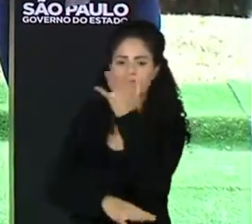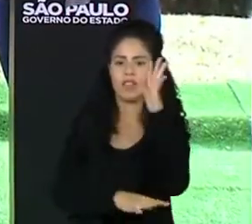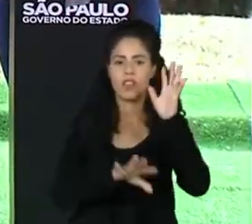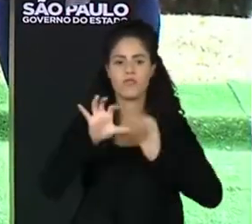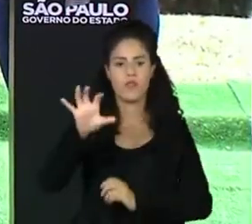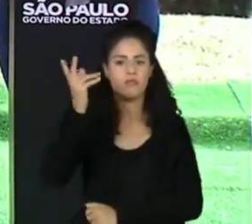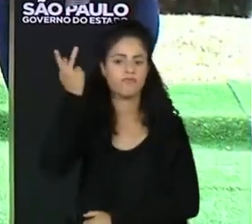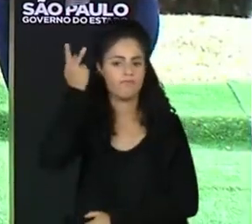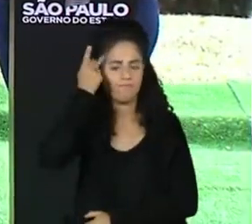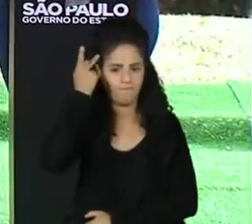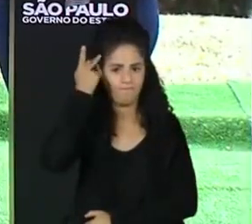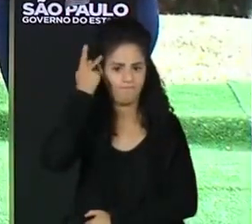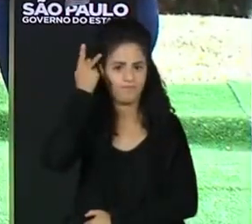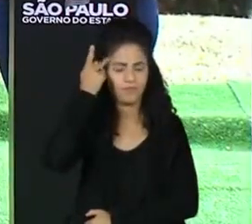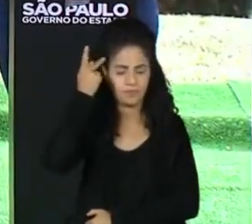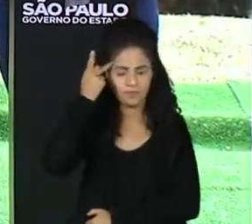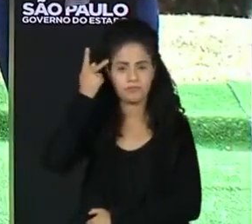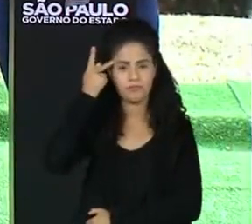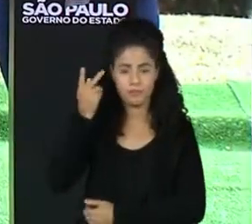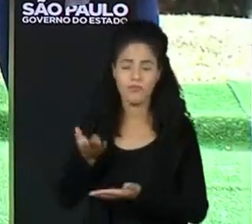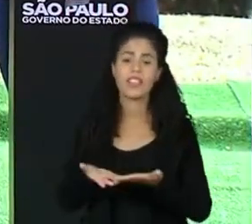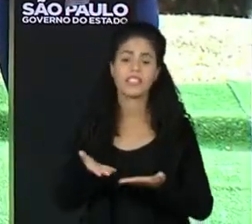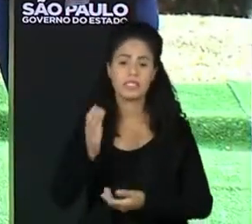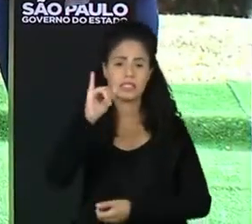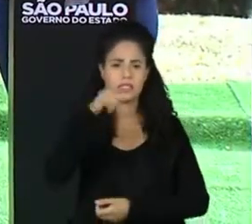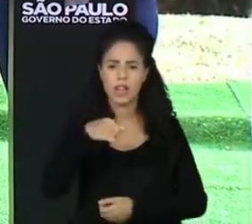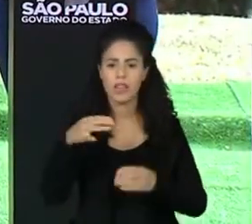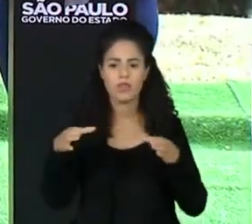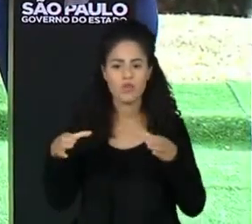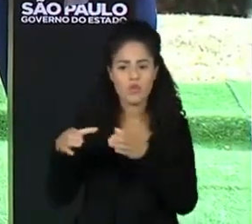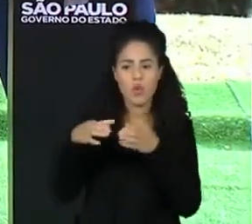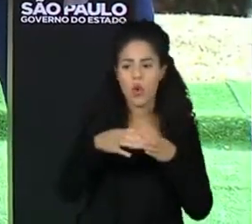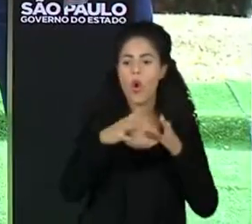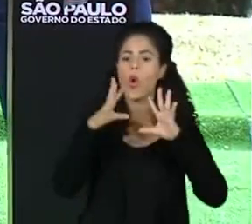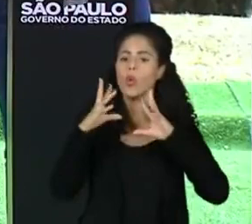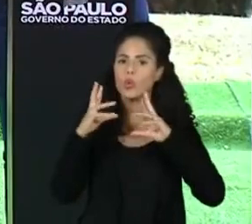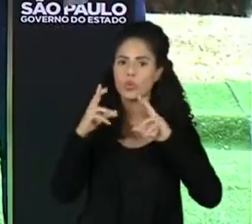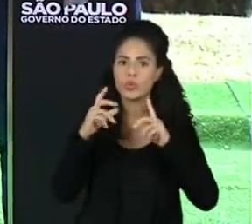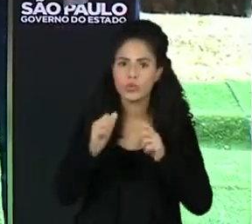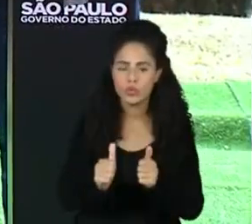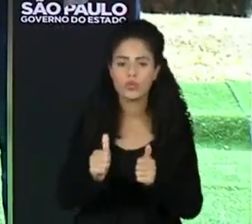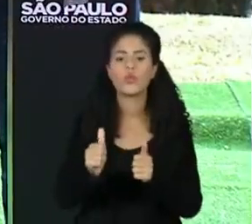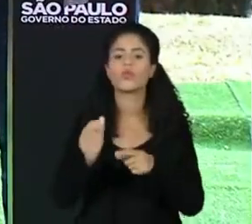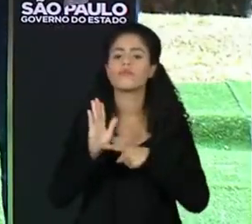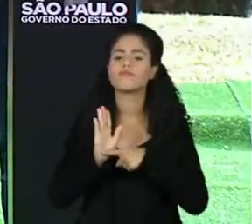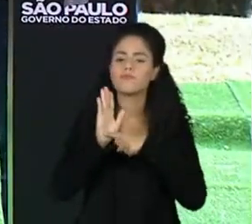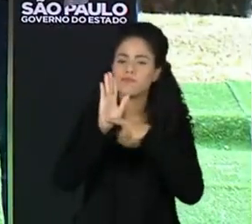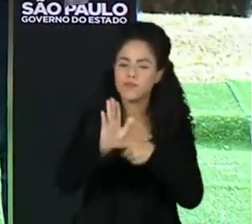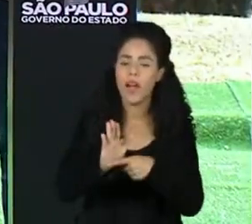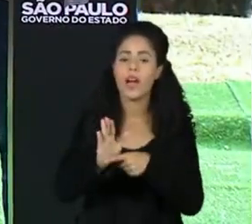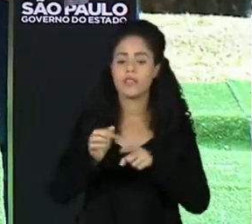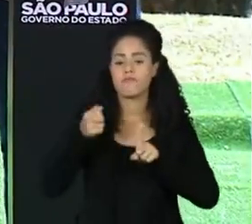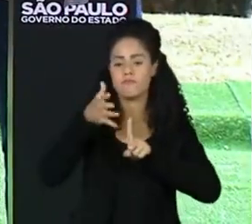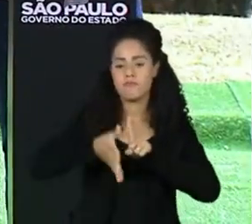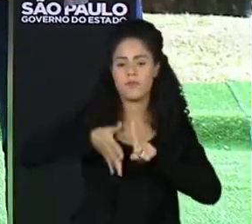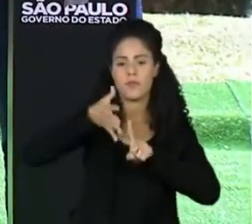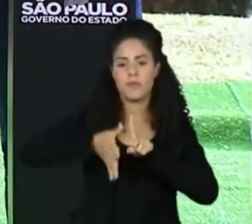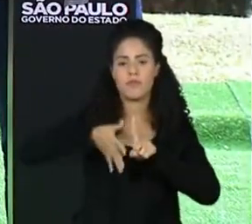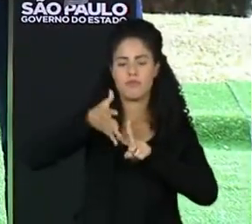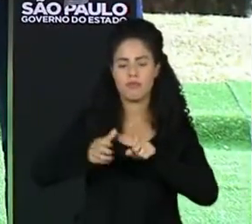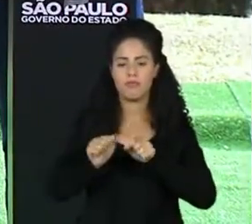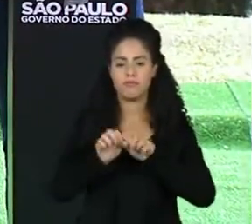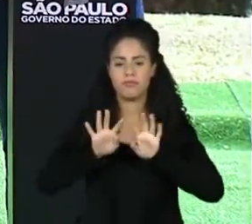estado de São Paulo. Ele e os outros membros do governo que fazem parte dessa entrevista coletiva, inclusive,